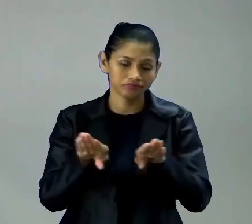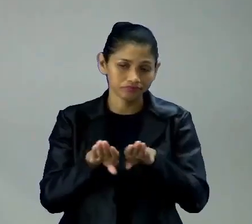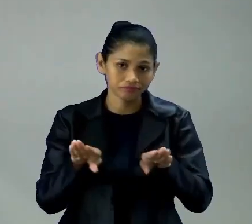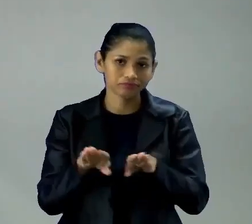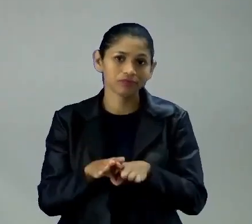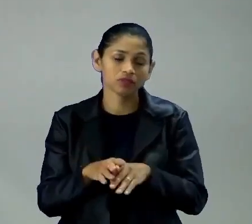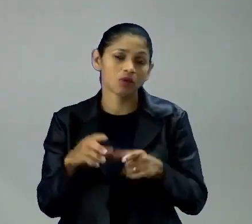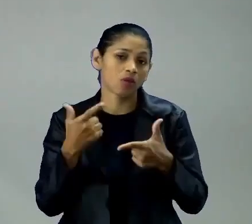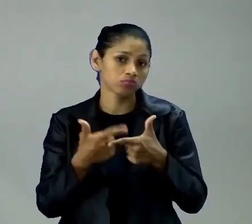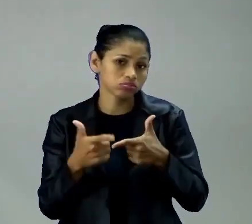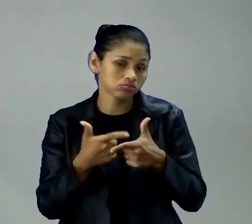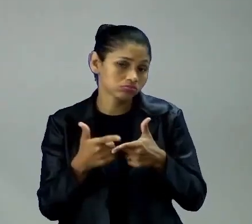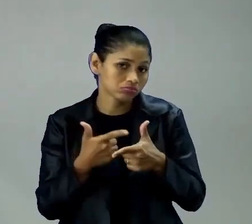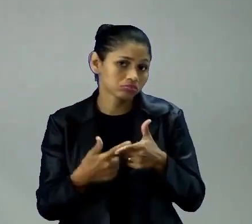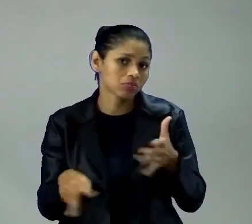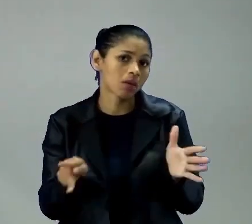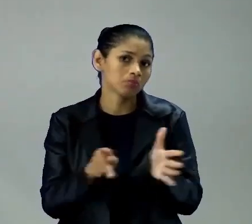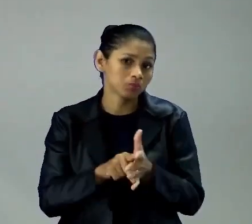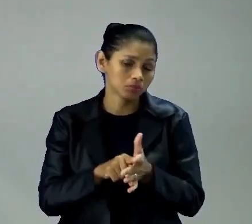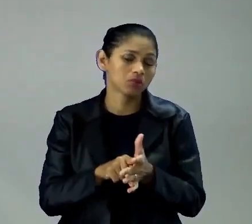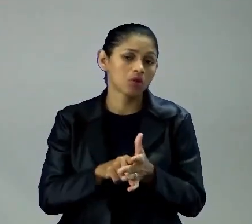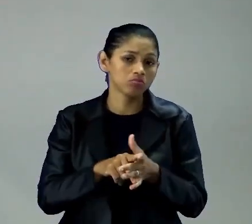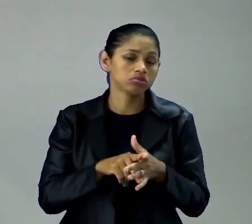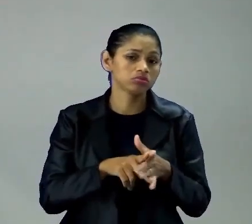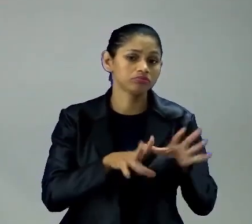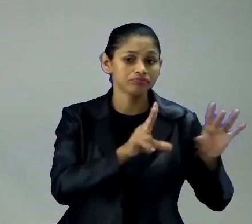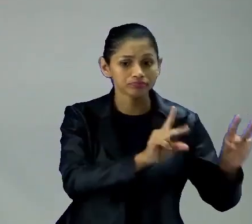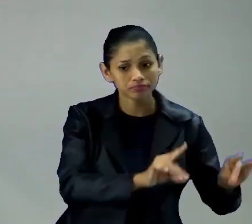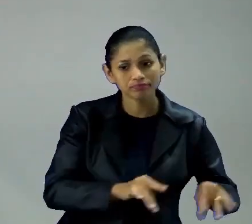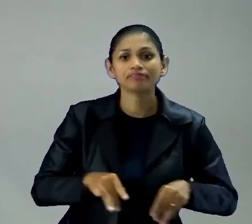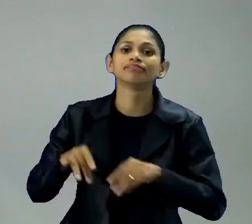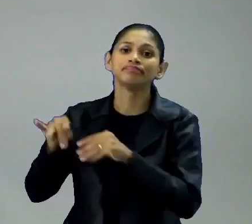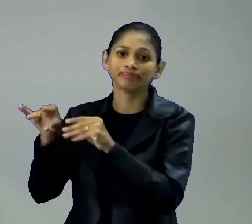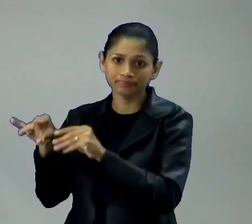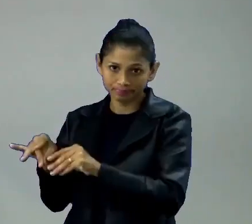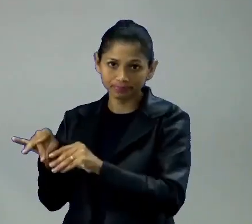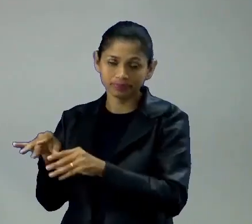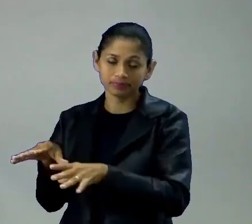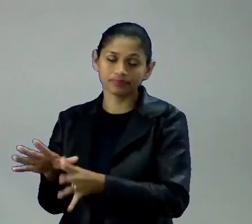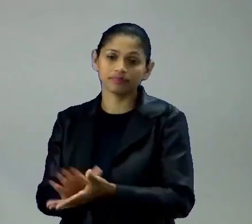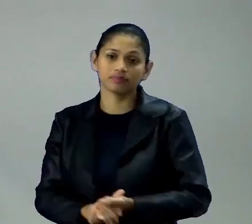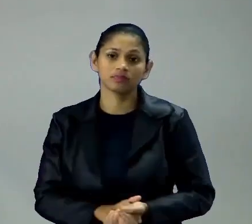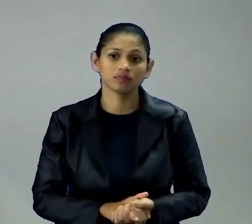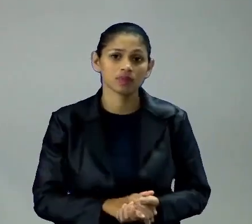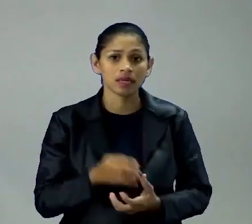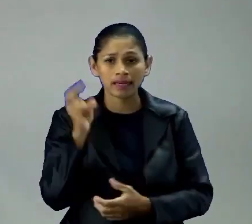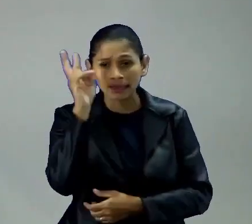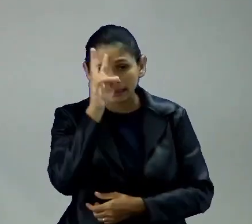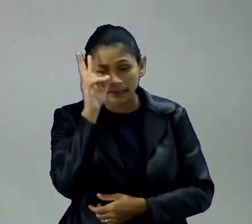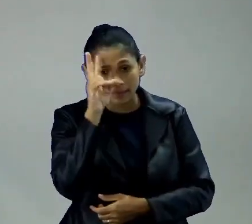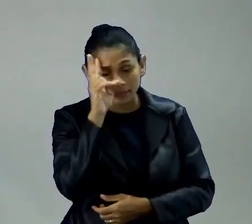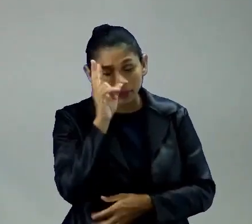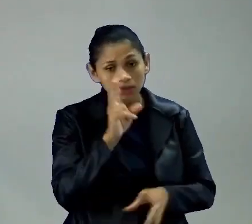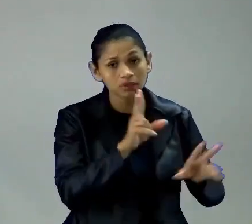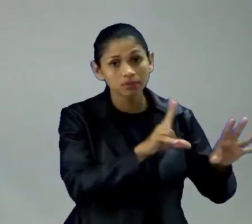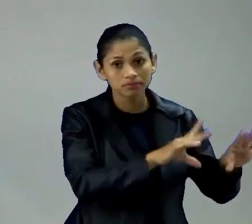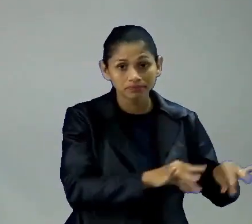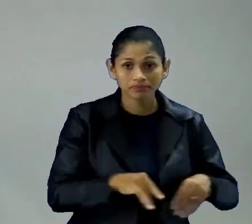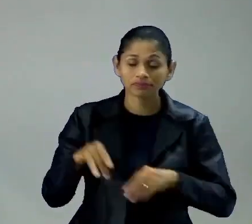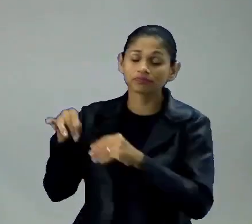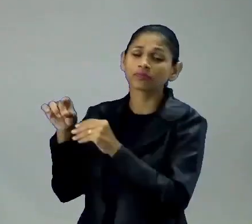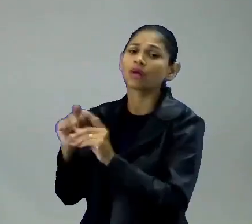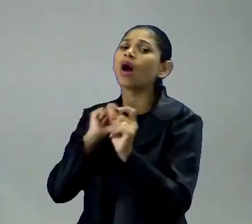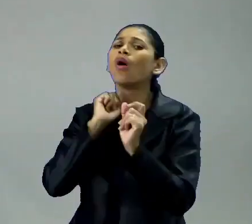êxodo rural trouxe, né, nos problemas urbanos, tá? Lembrando que êxodo rural é o quê? É a